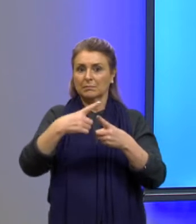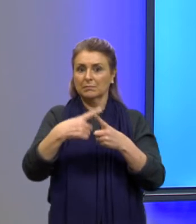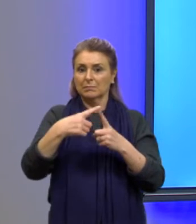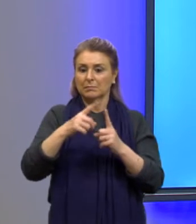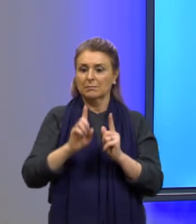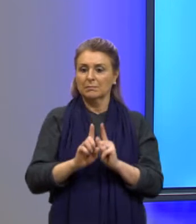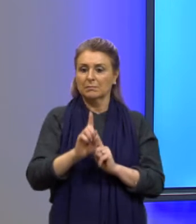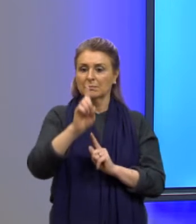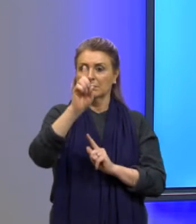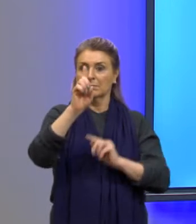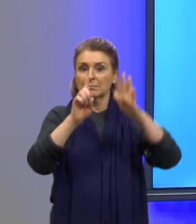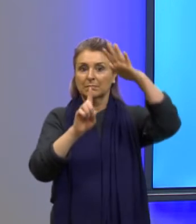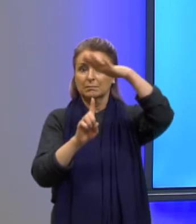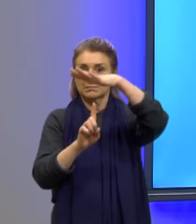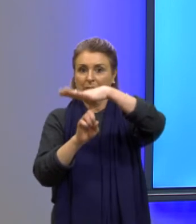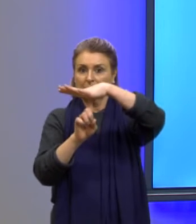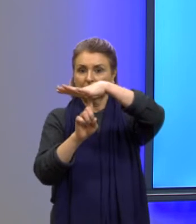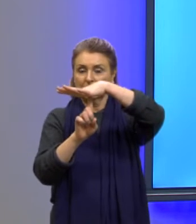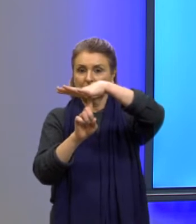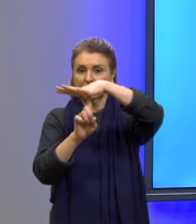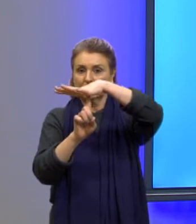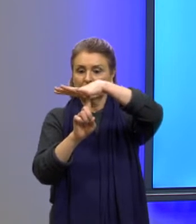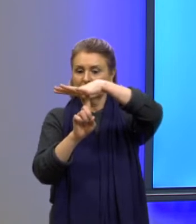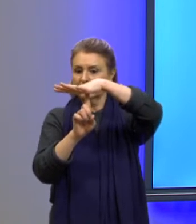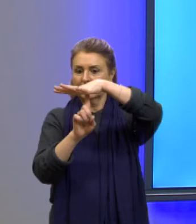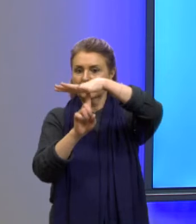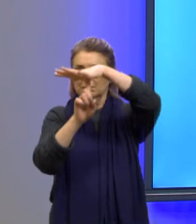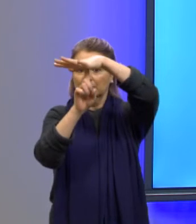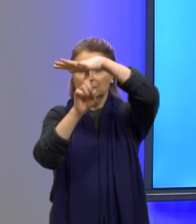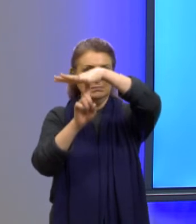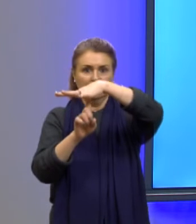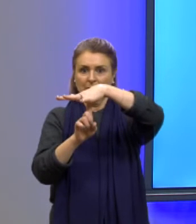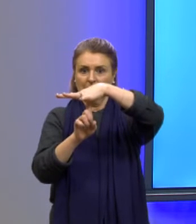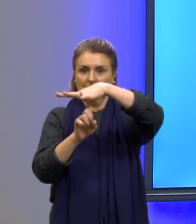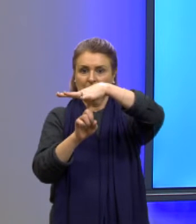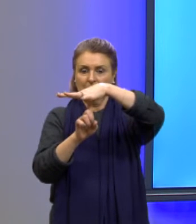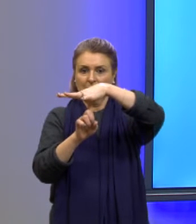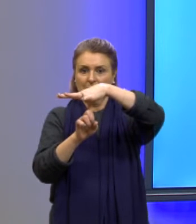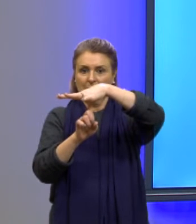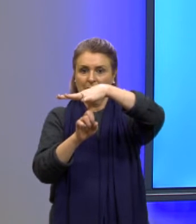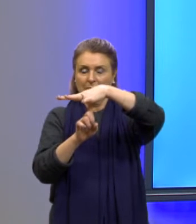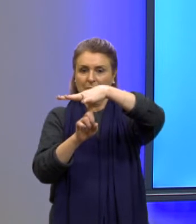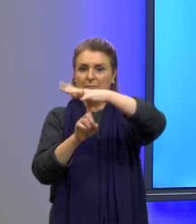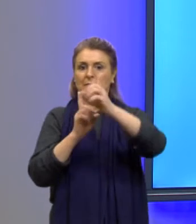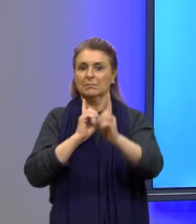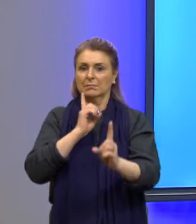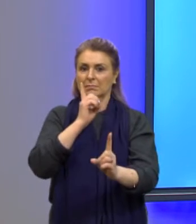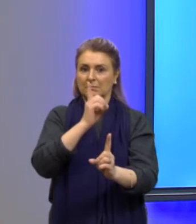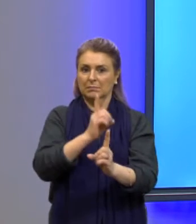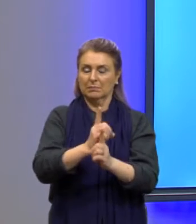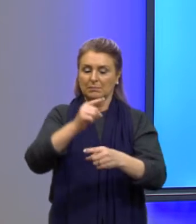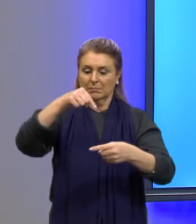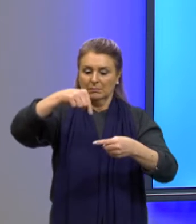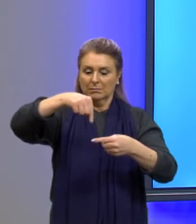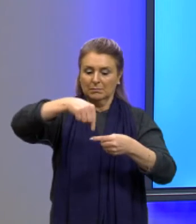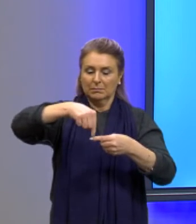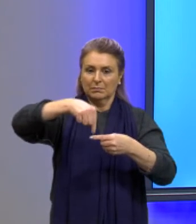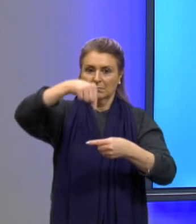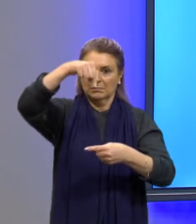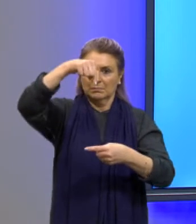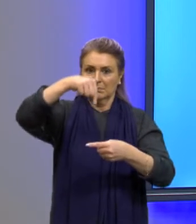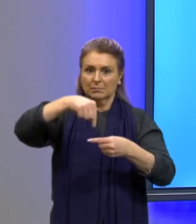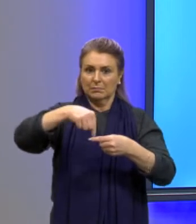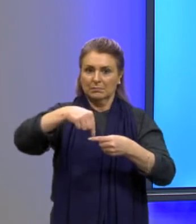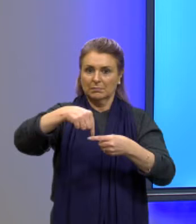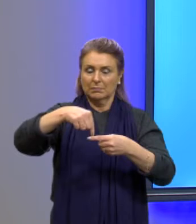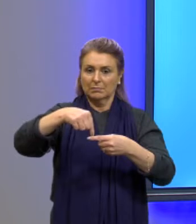máxima, altura máxima, eu quero encontrar o meu vértice. Então, eu tenho que lembrar que as